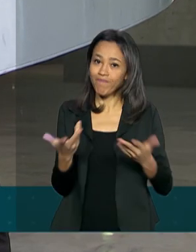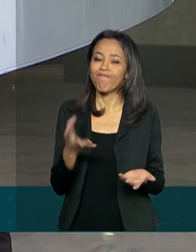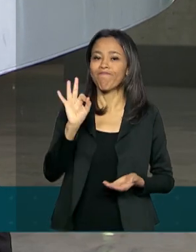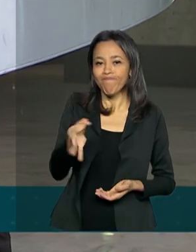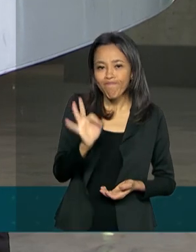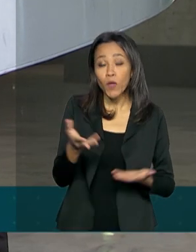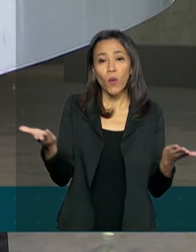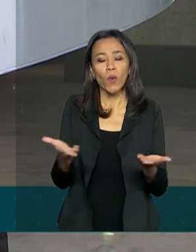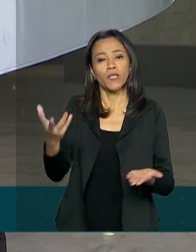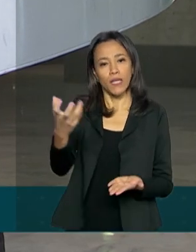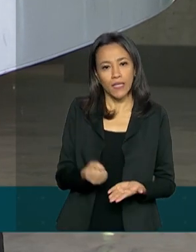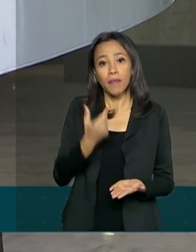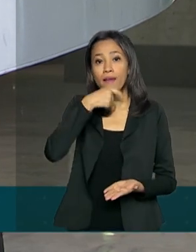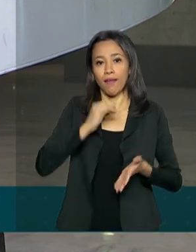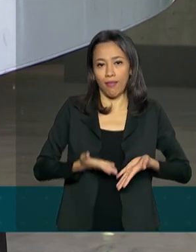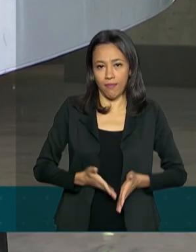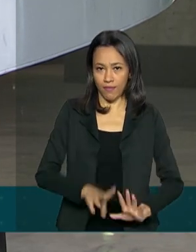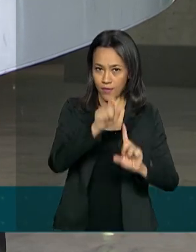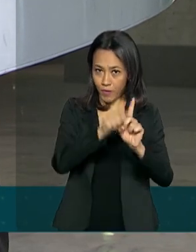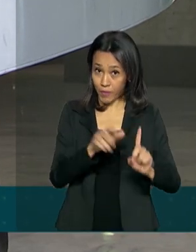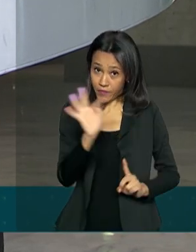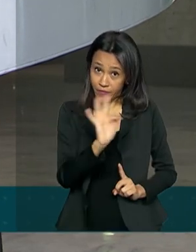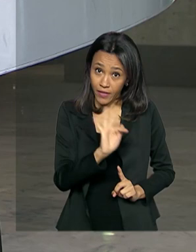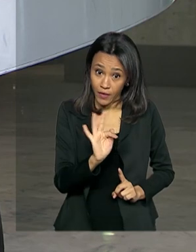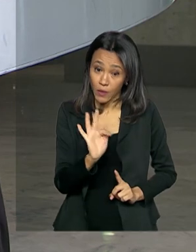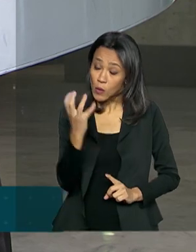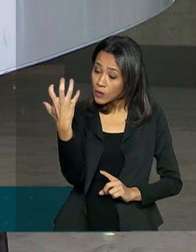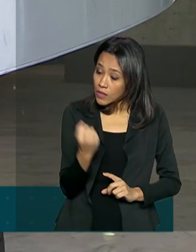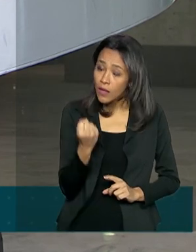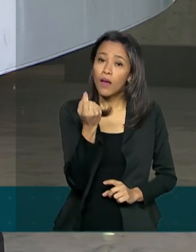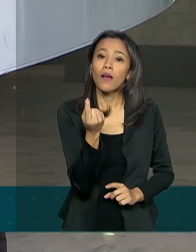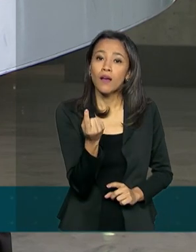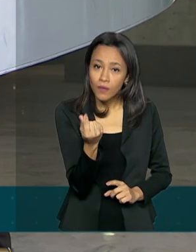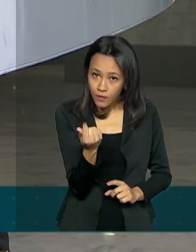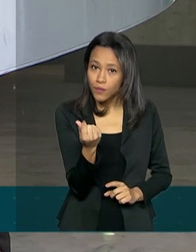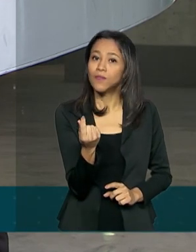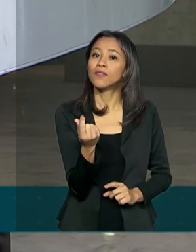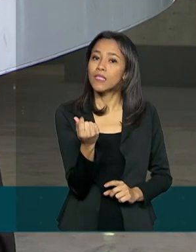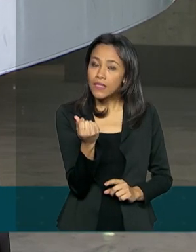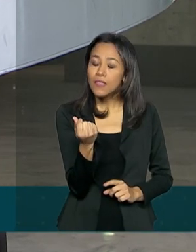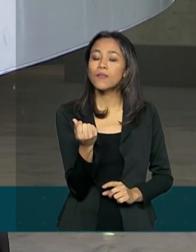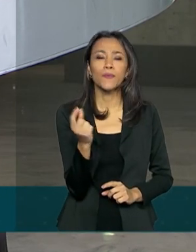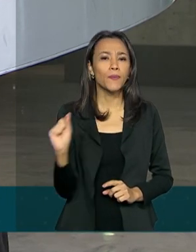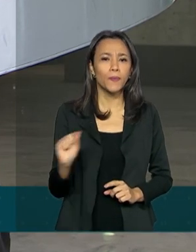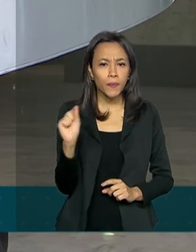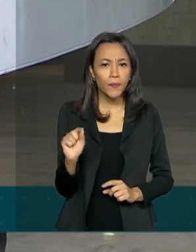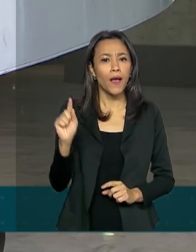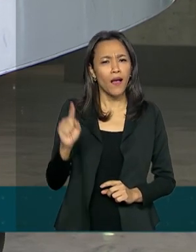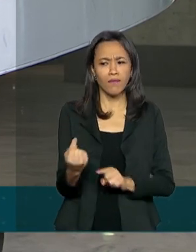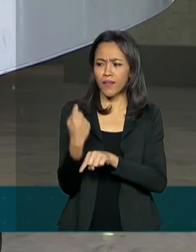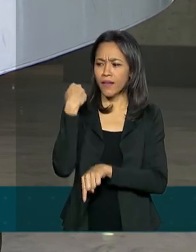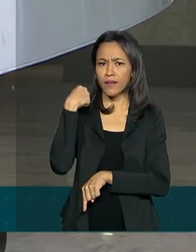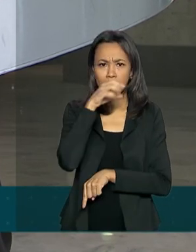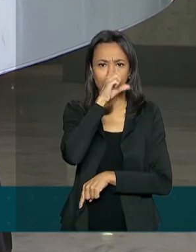recebem os trabalhadores que nasceram em fevereiro. Os saques do dinheiro, os saques em dinheiro, estão permitidos desde